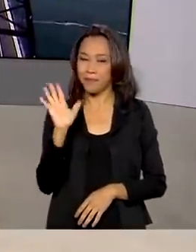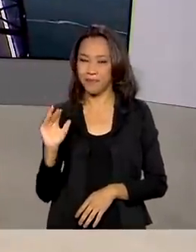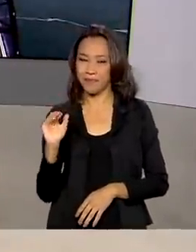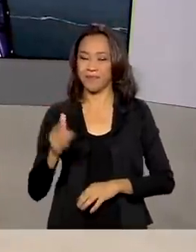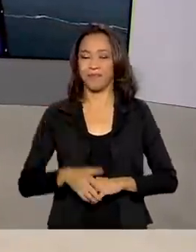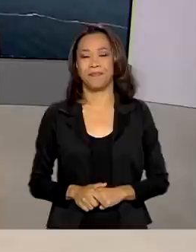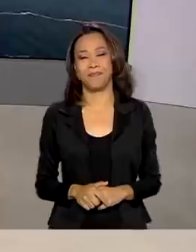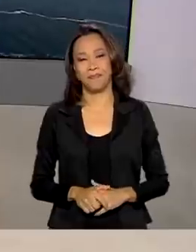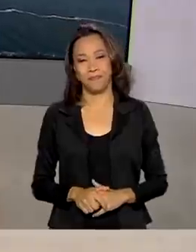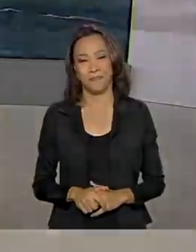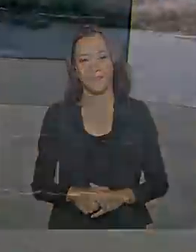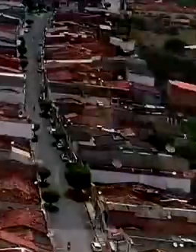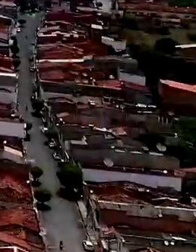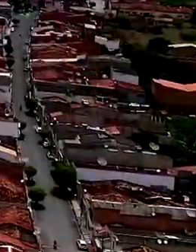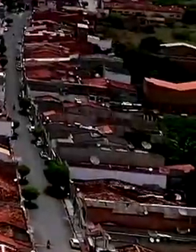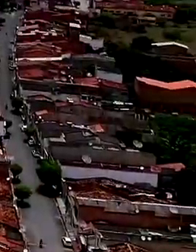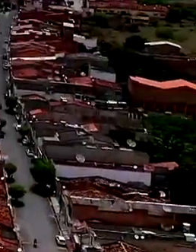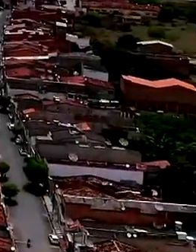já!